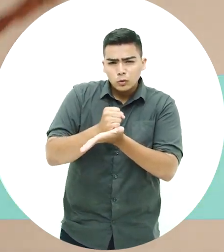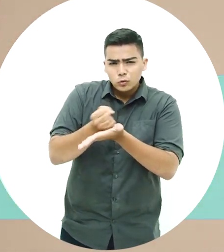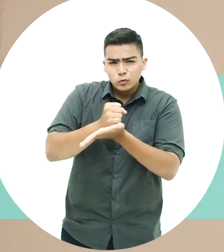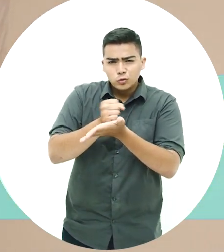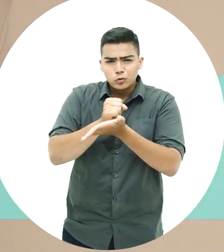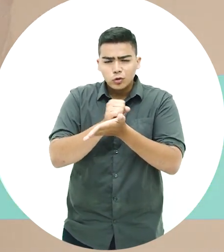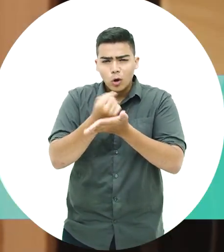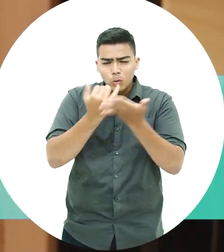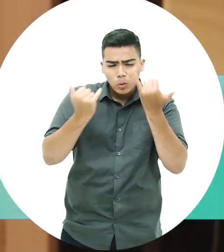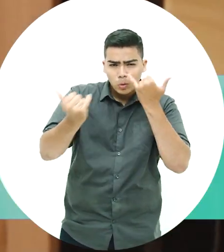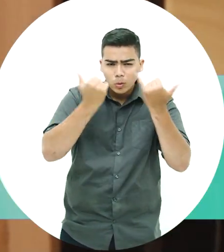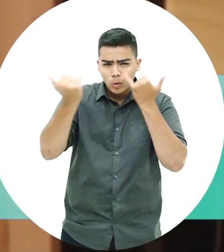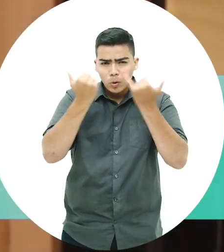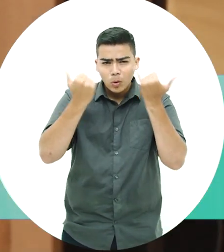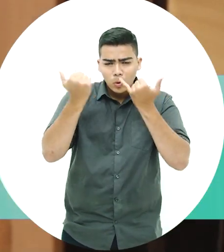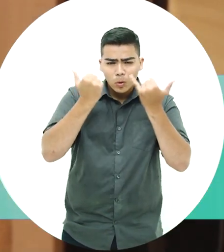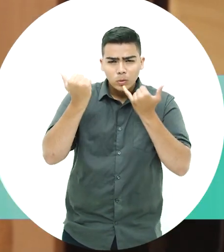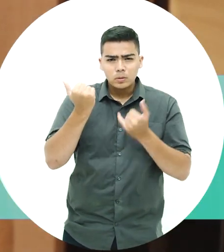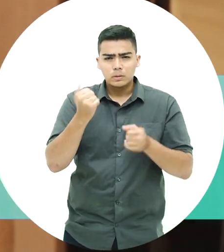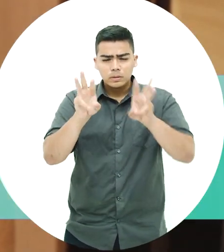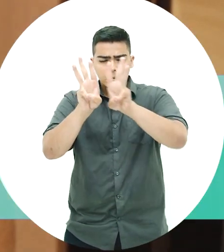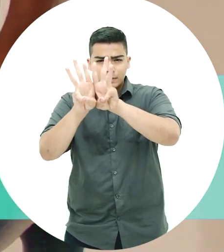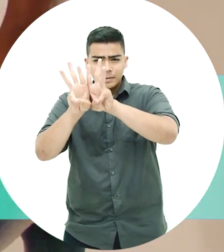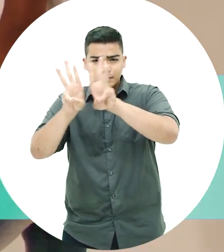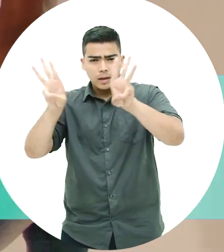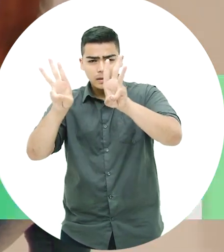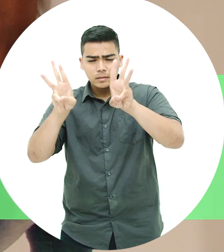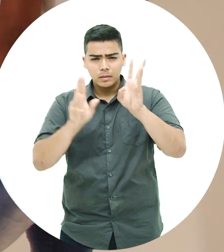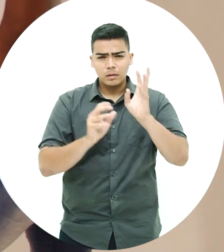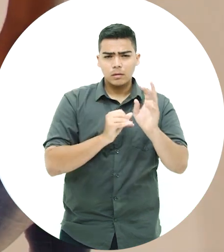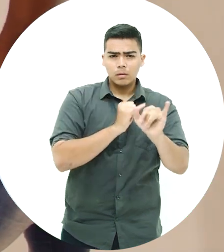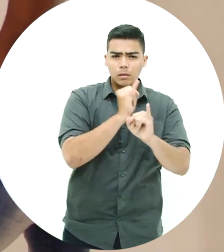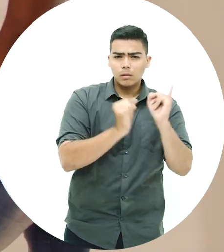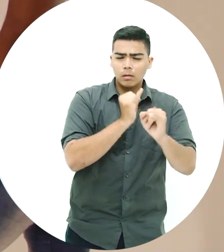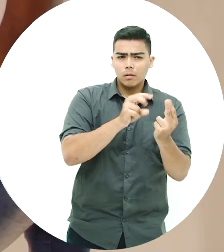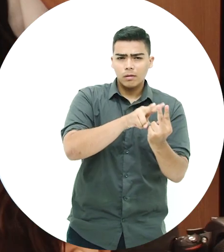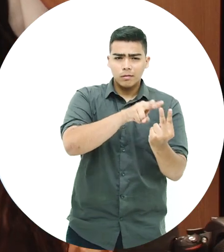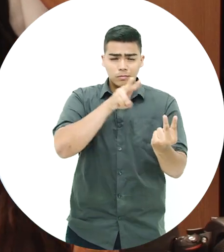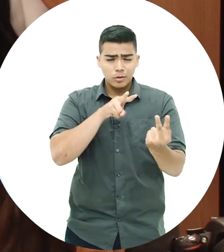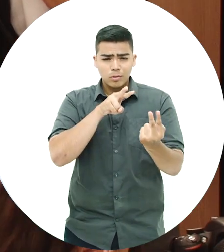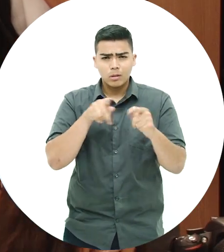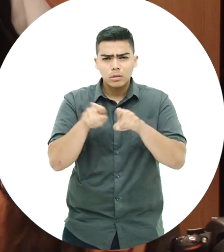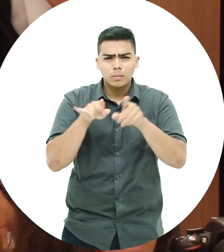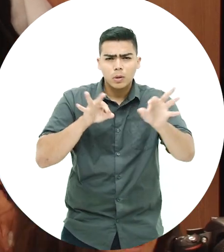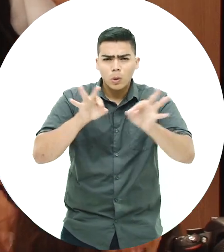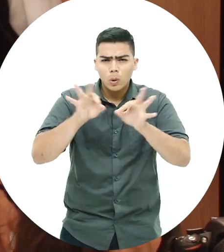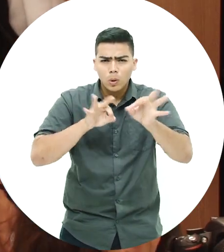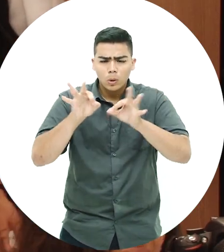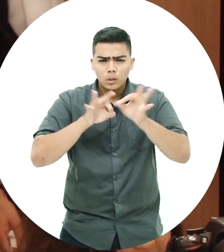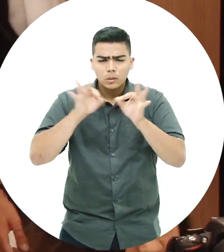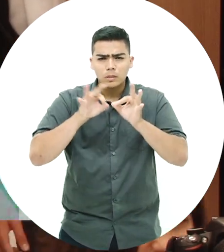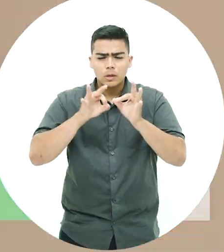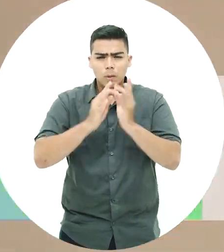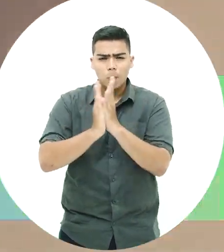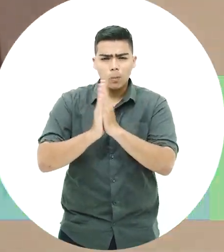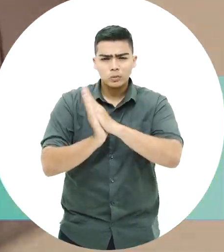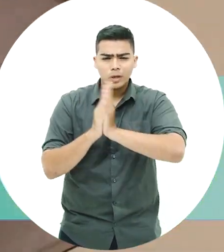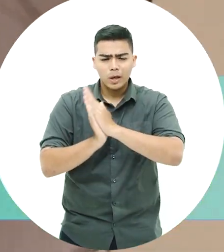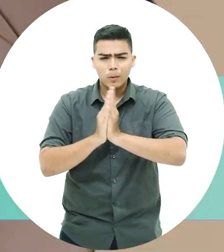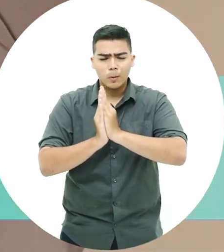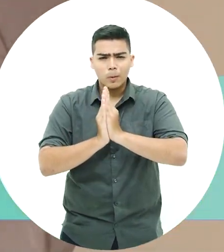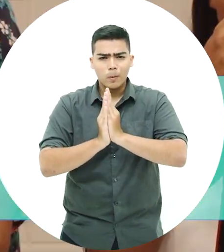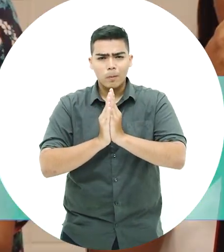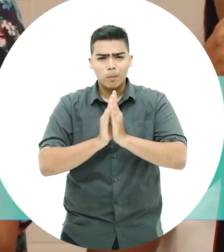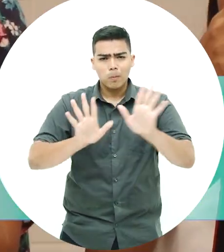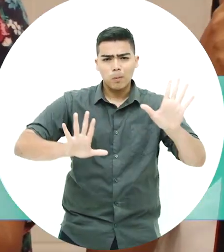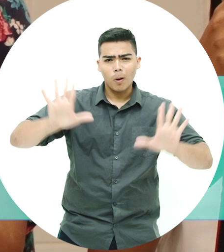jogos eletrônicos, web, web TV e TV digital. Organiza e prepara arquivos digitais para aplicações web